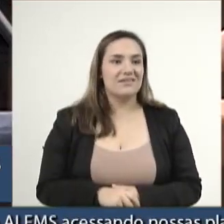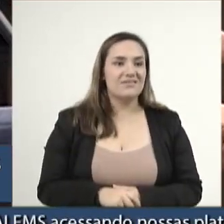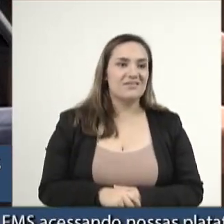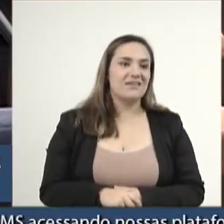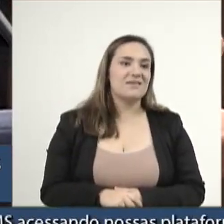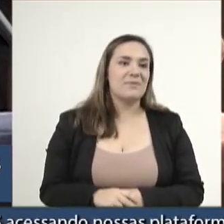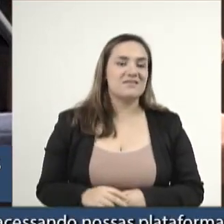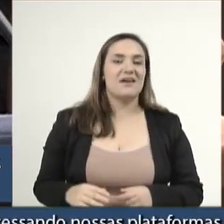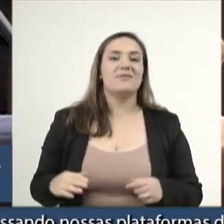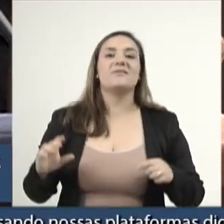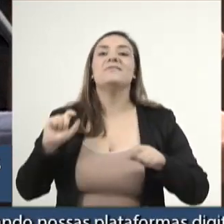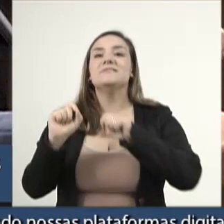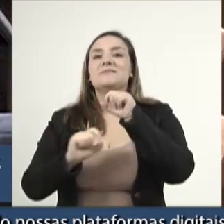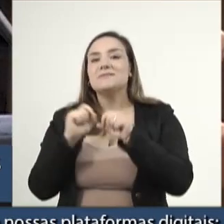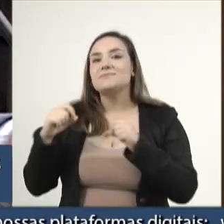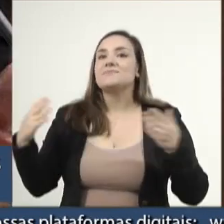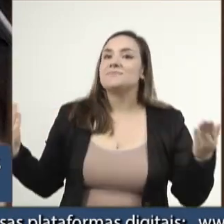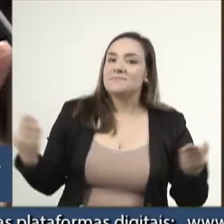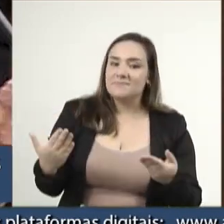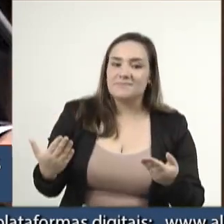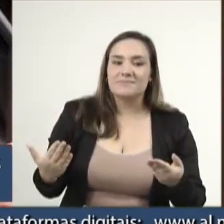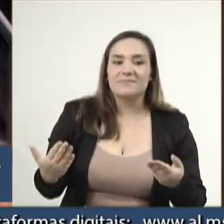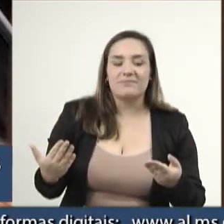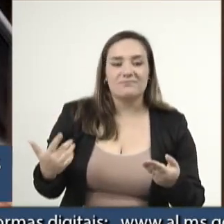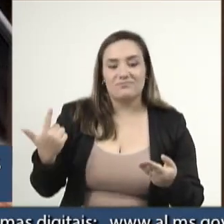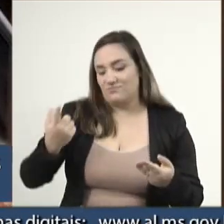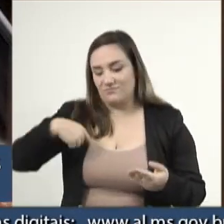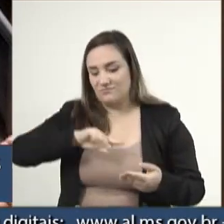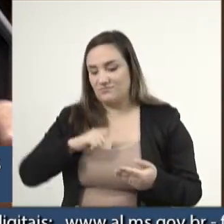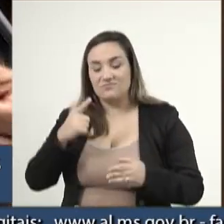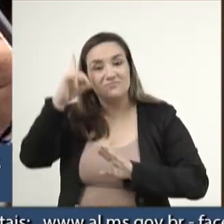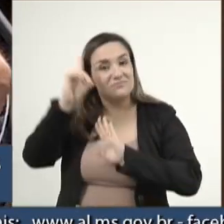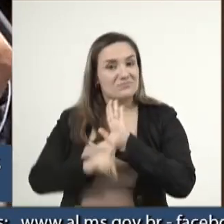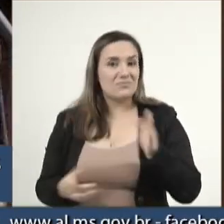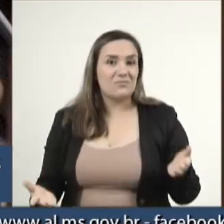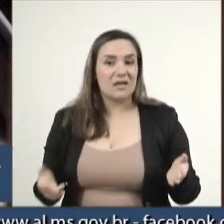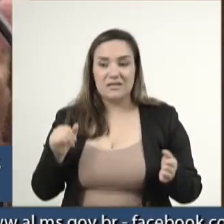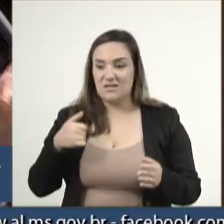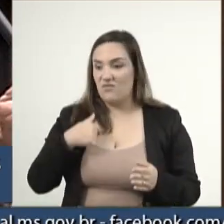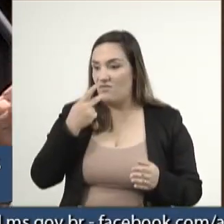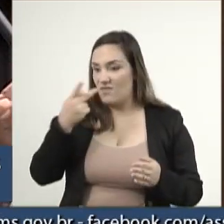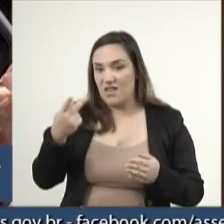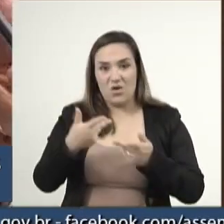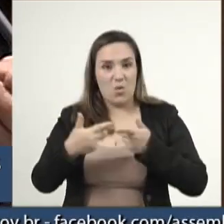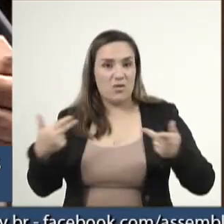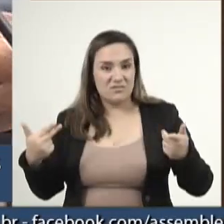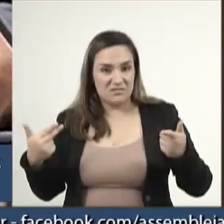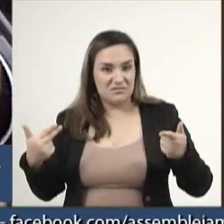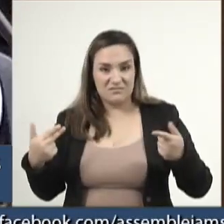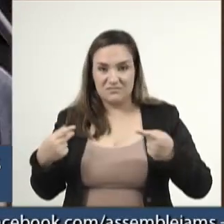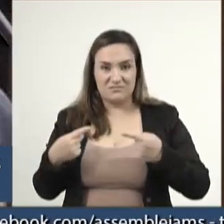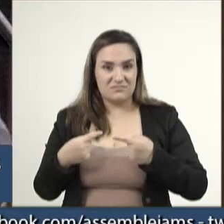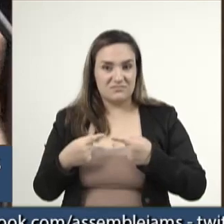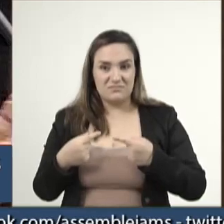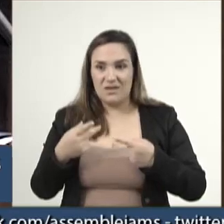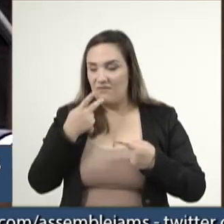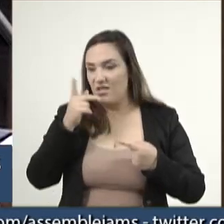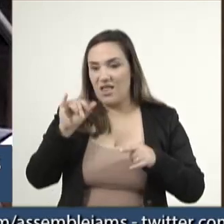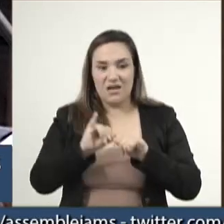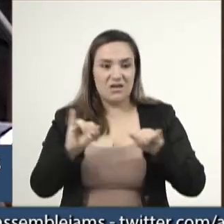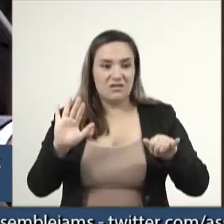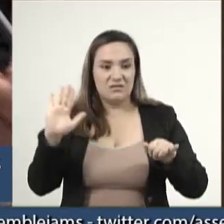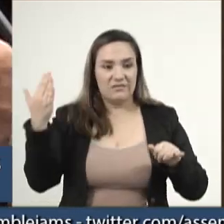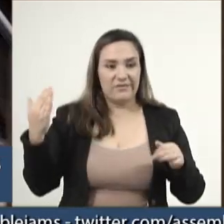república, na minha visão, sem nenhum direito. Se eu falar uma coisa que falarem que é fake